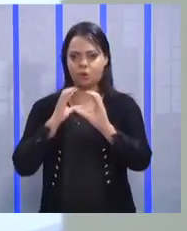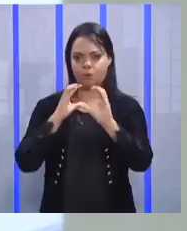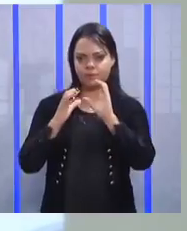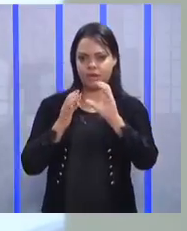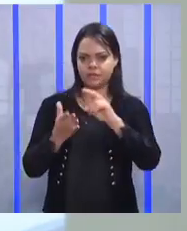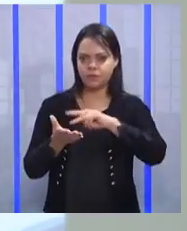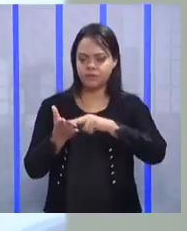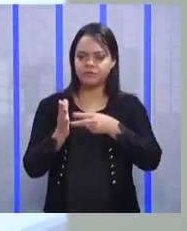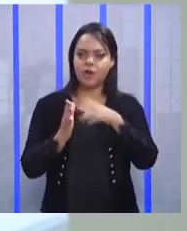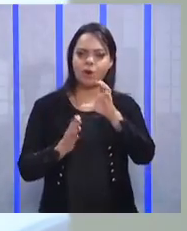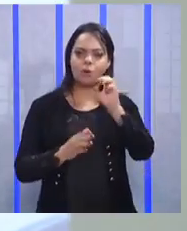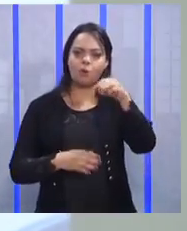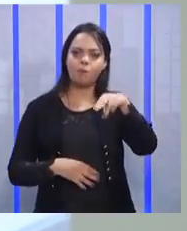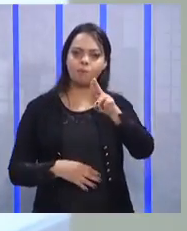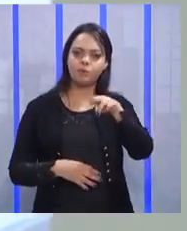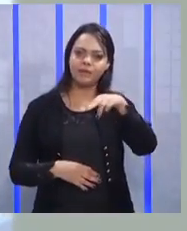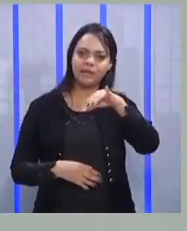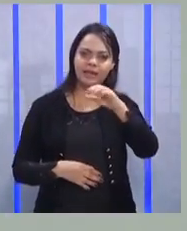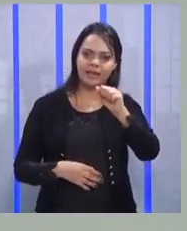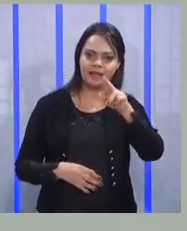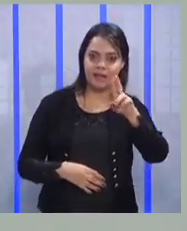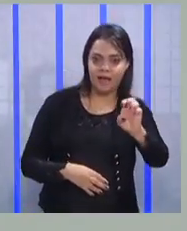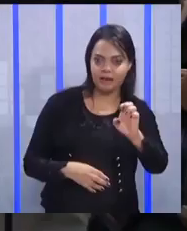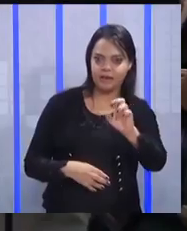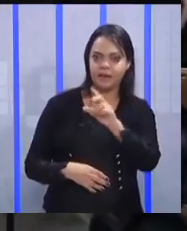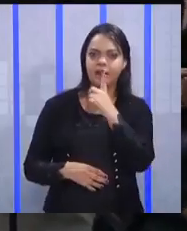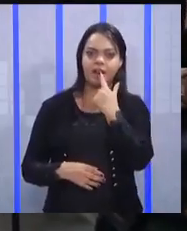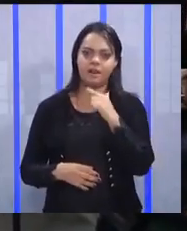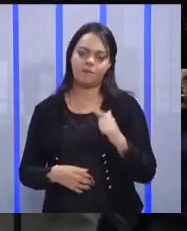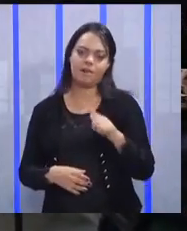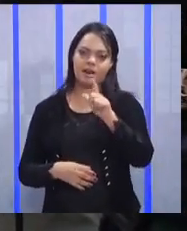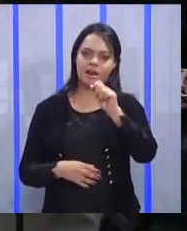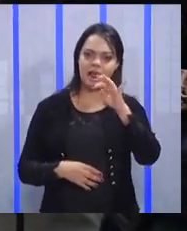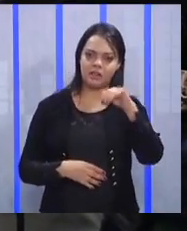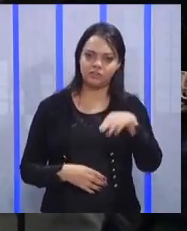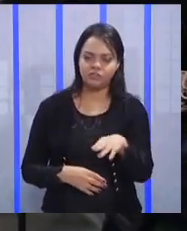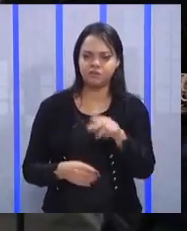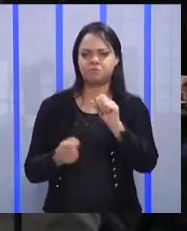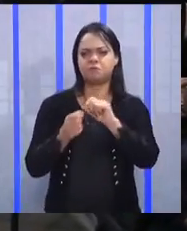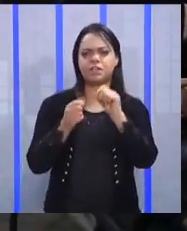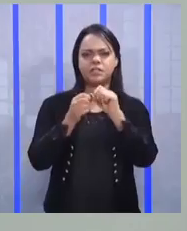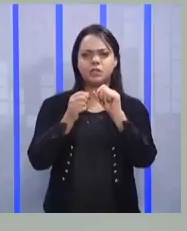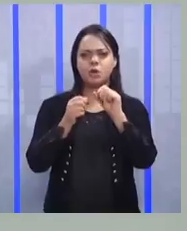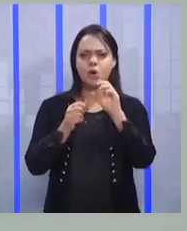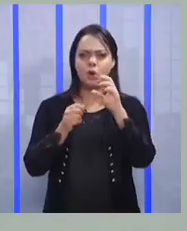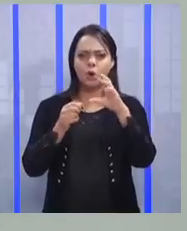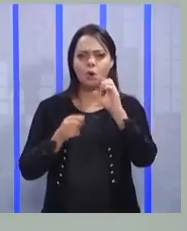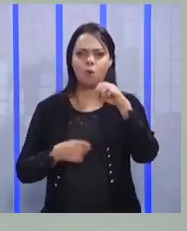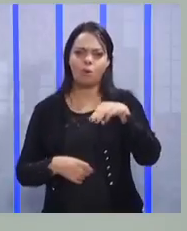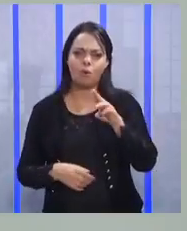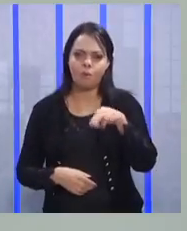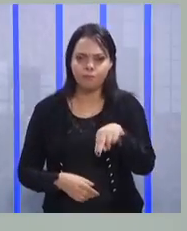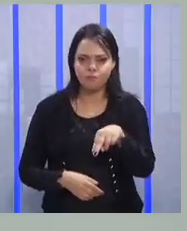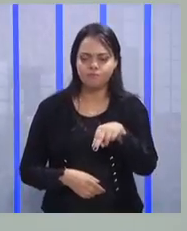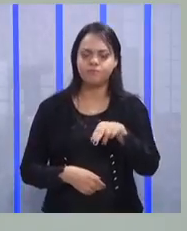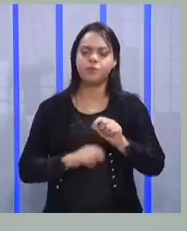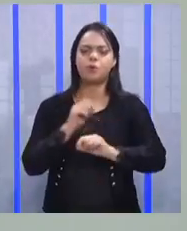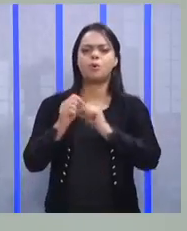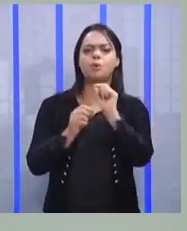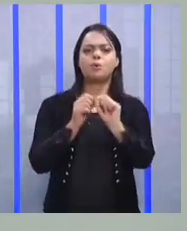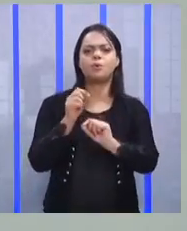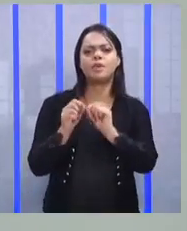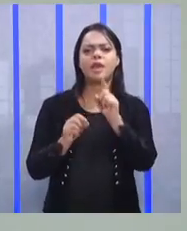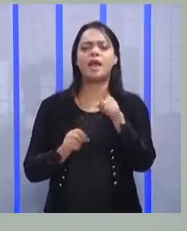é comunicare. O é isso? É tornar comum. O objeto da comunicação é a